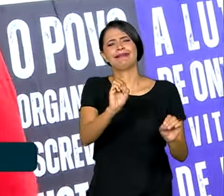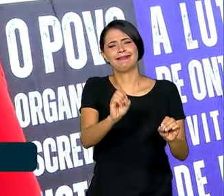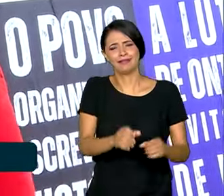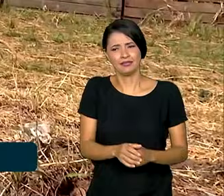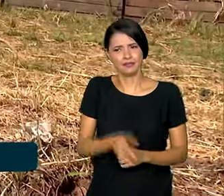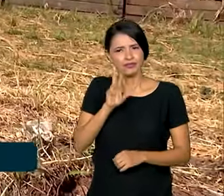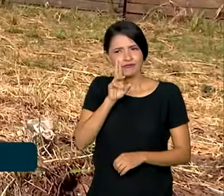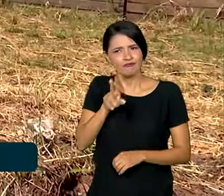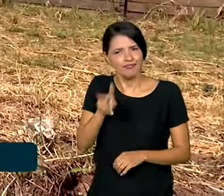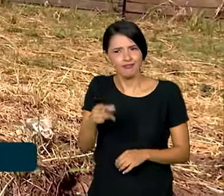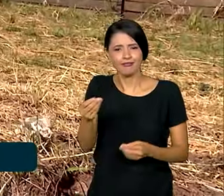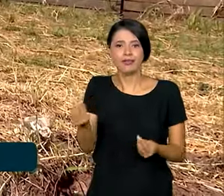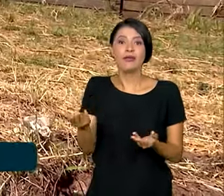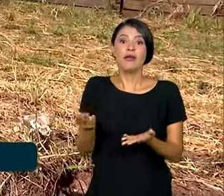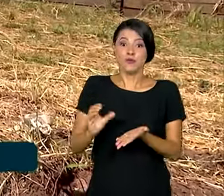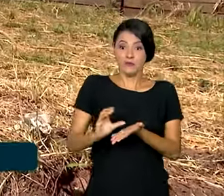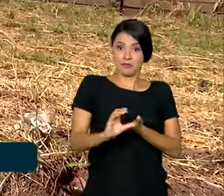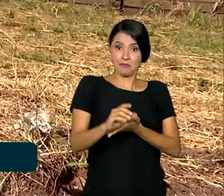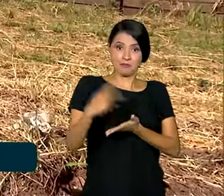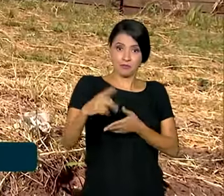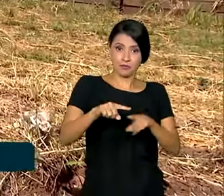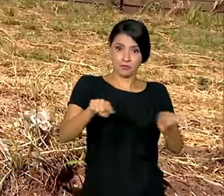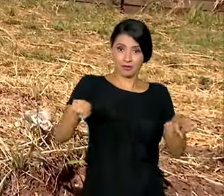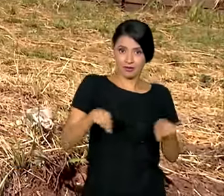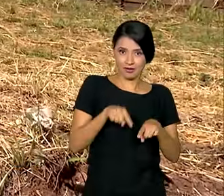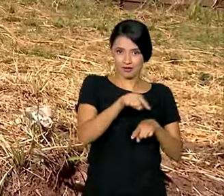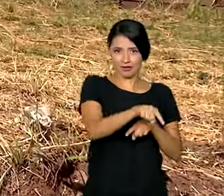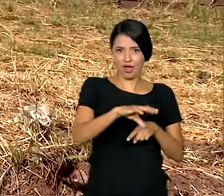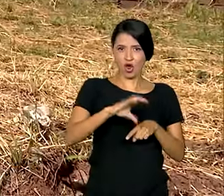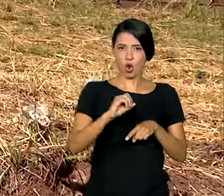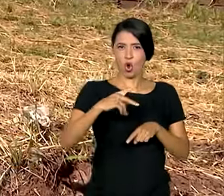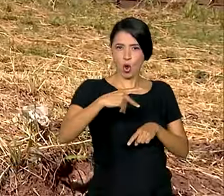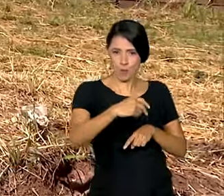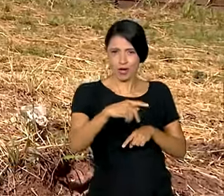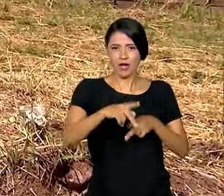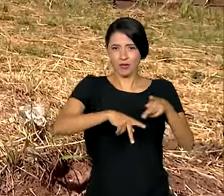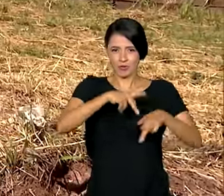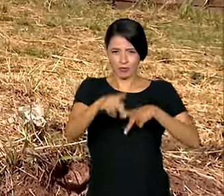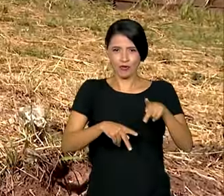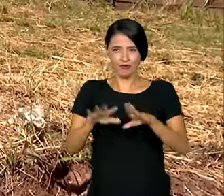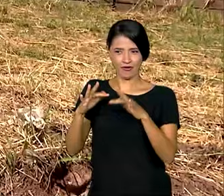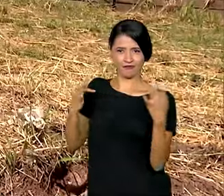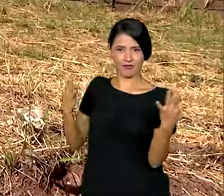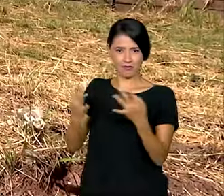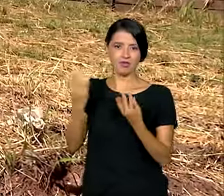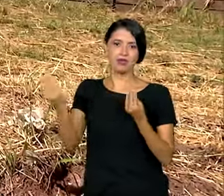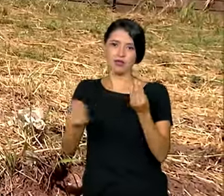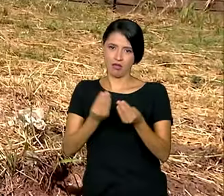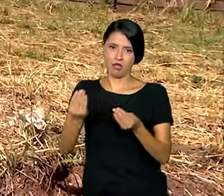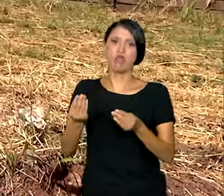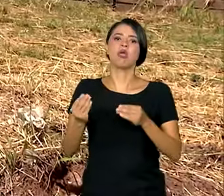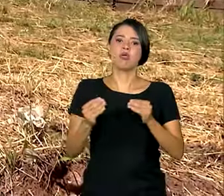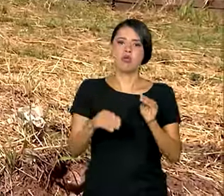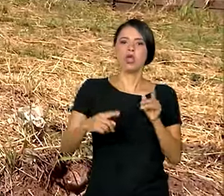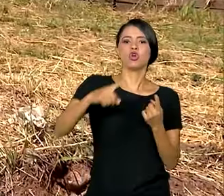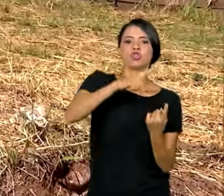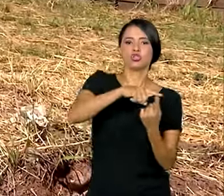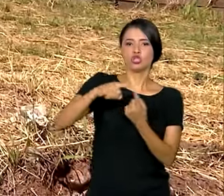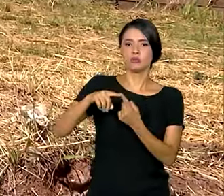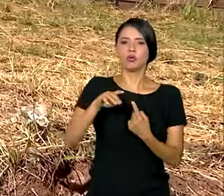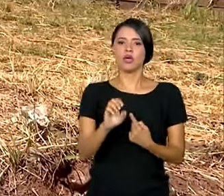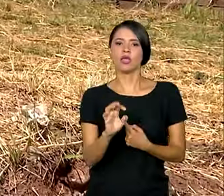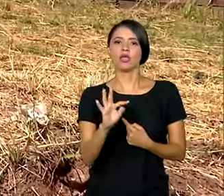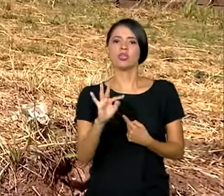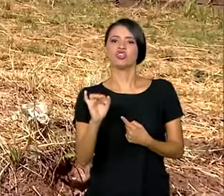estou vendo o resultado. O financiamento para as famílias do terreno Copa do Povo é por meio da modalidade Entidades do programa Minha